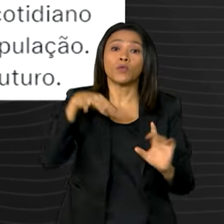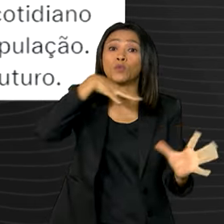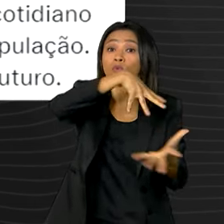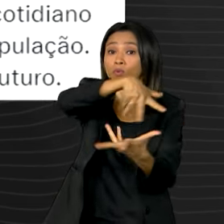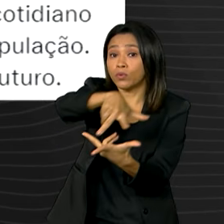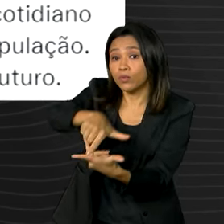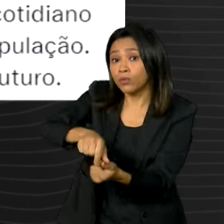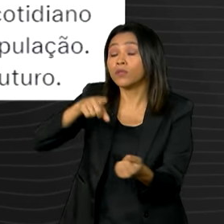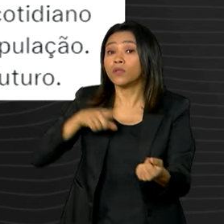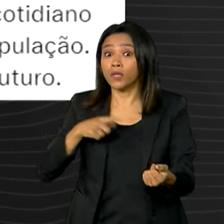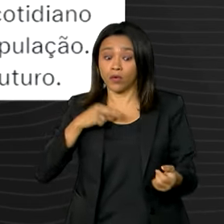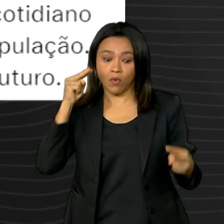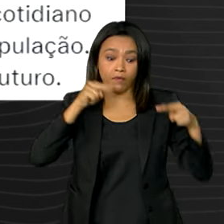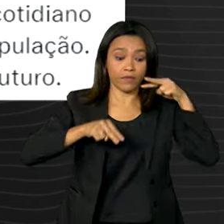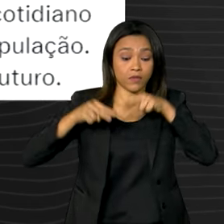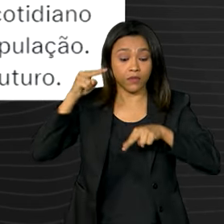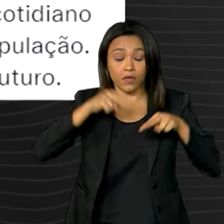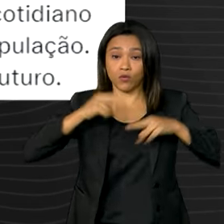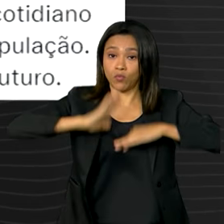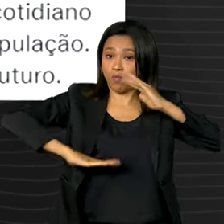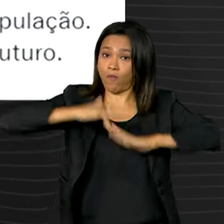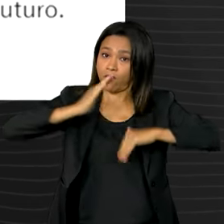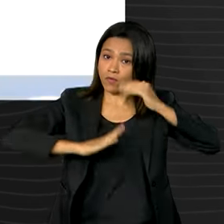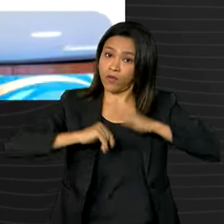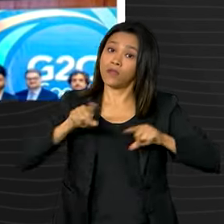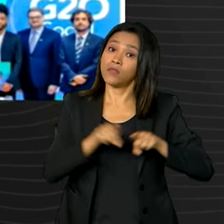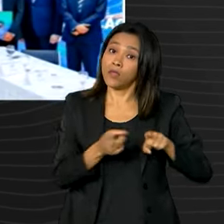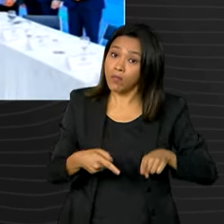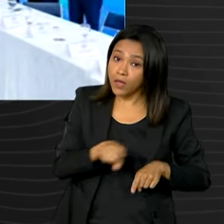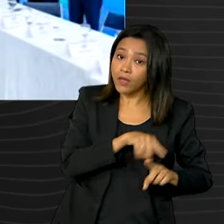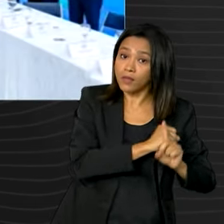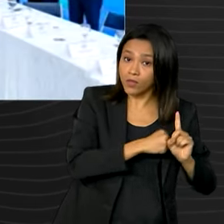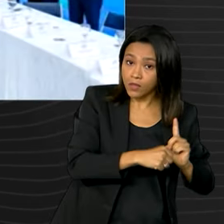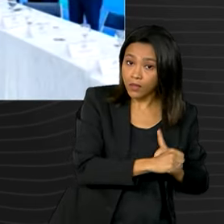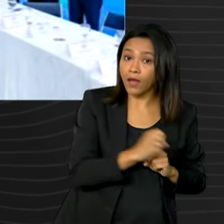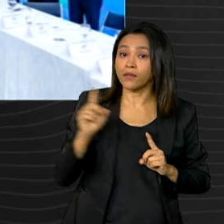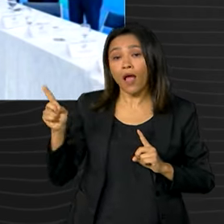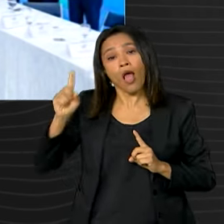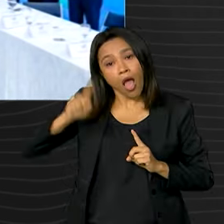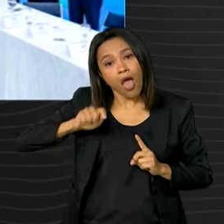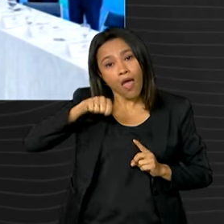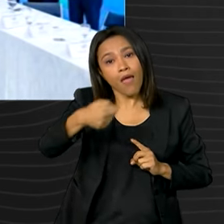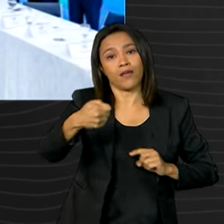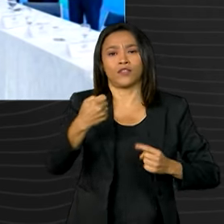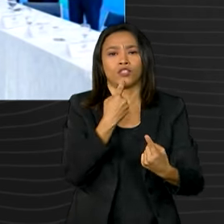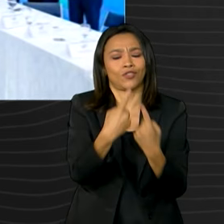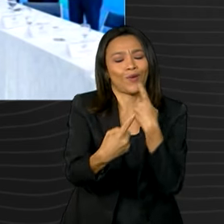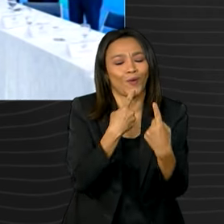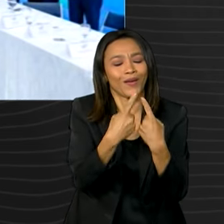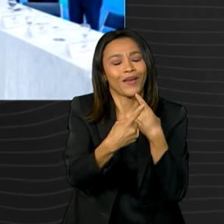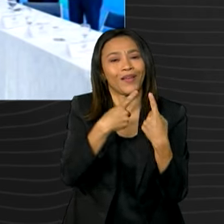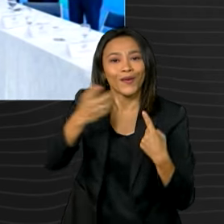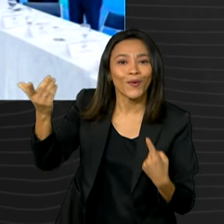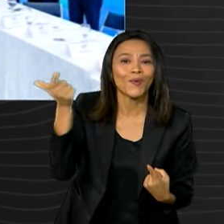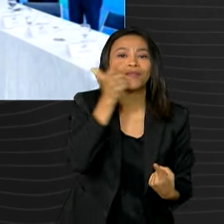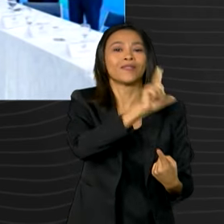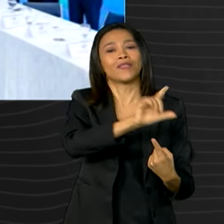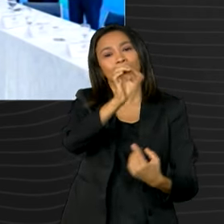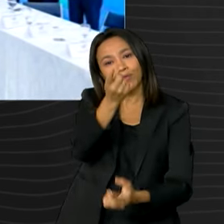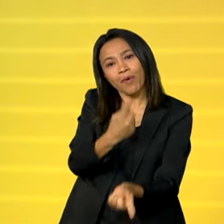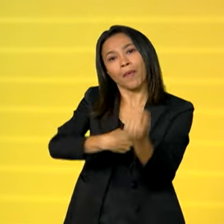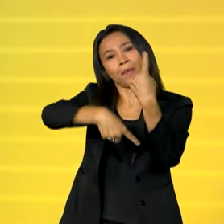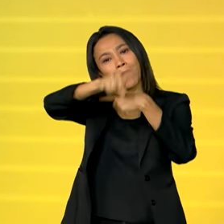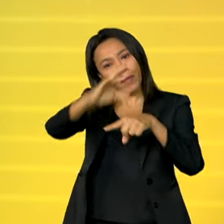olhar de especialistas e da população. E finalizou, é dialogando que vamos construir melhorias concretas para o